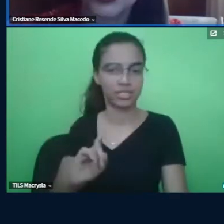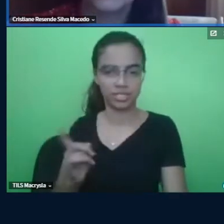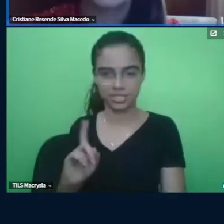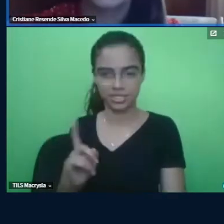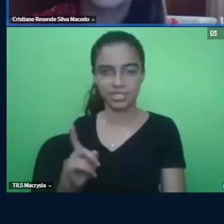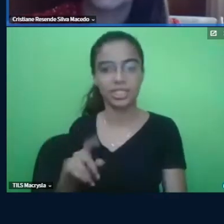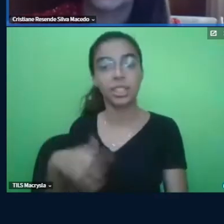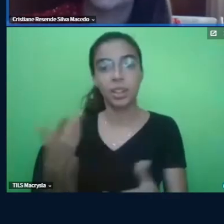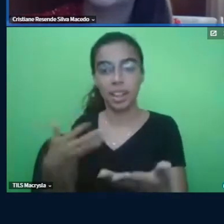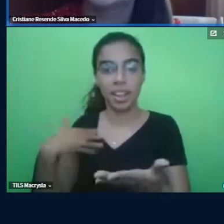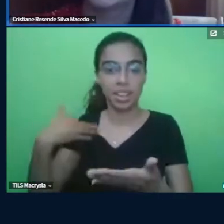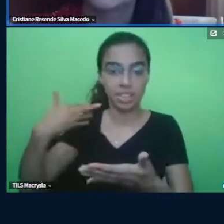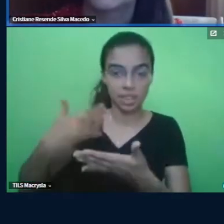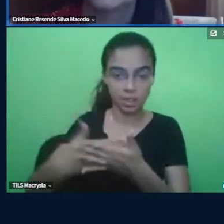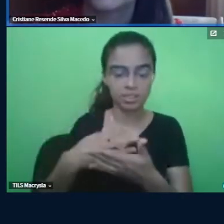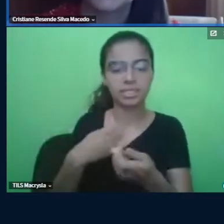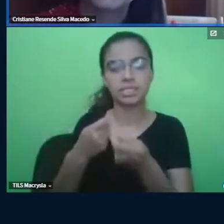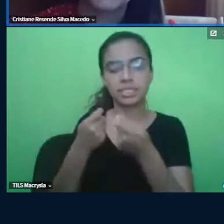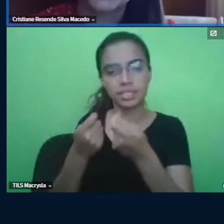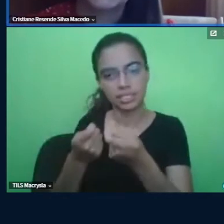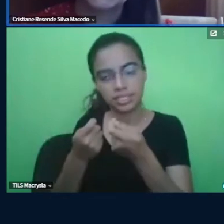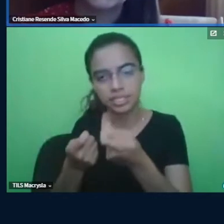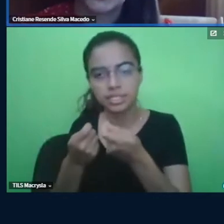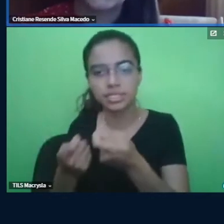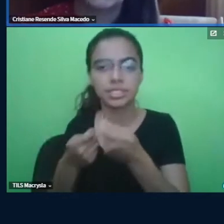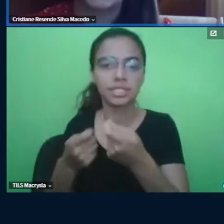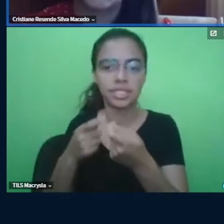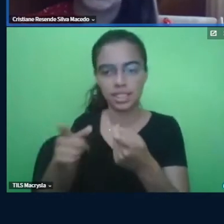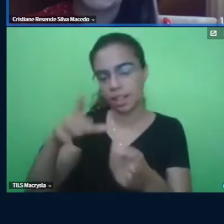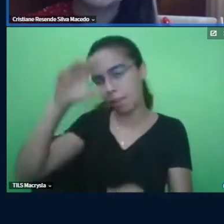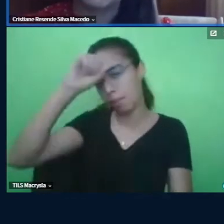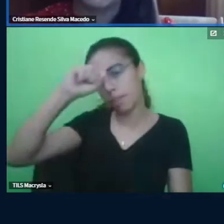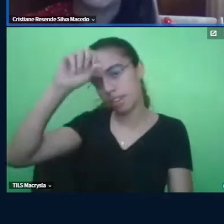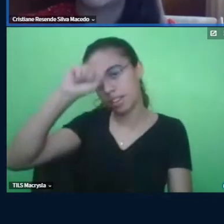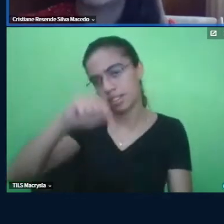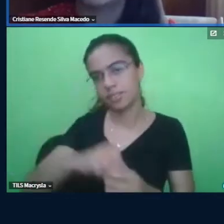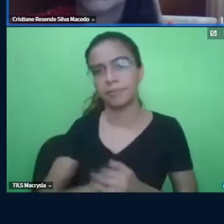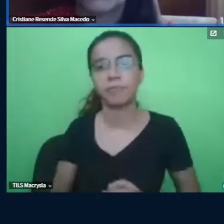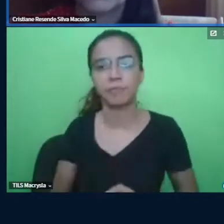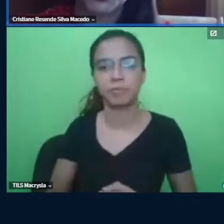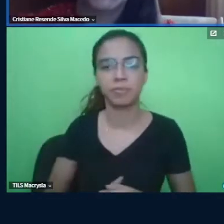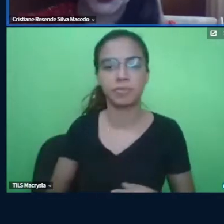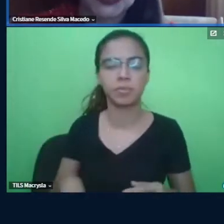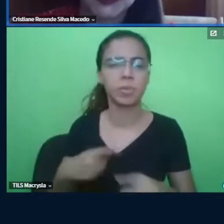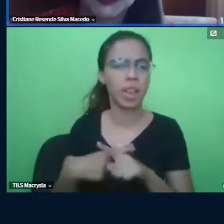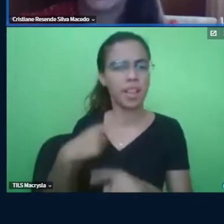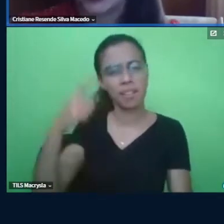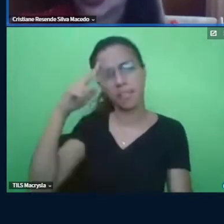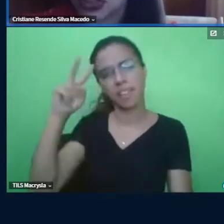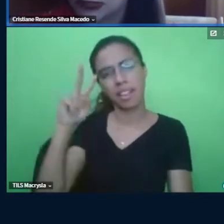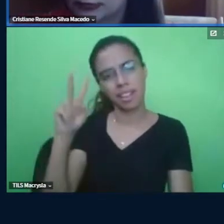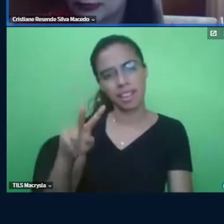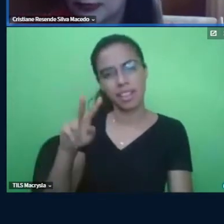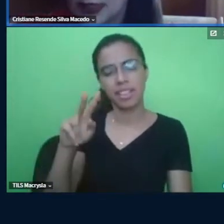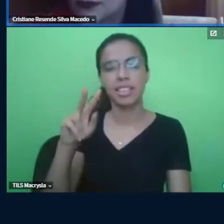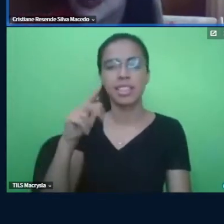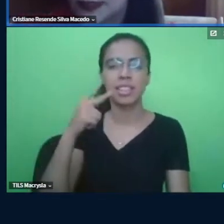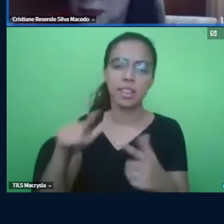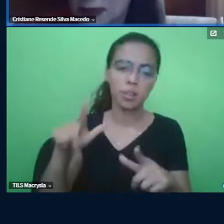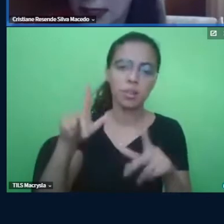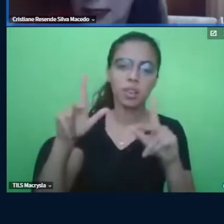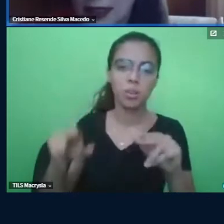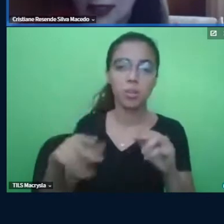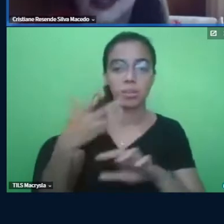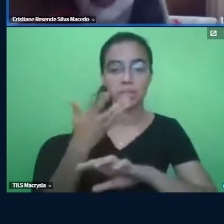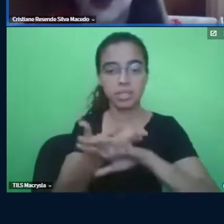até hoje, eu tenho que insistir muito, porque ela visualiza a língua como uma disciplina, como se fosse português, matemático, ela